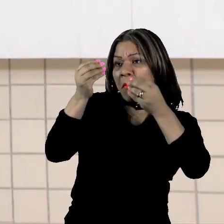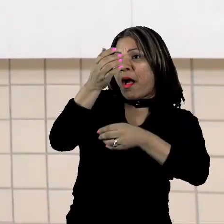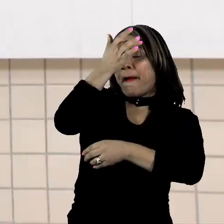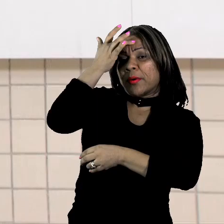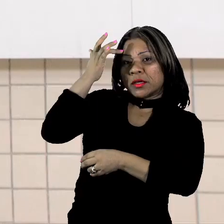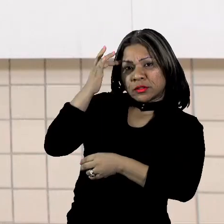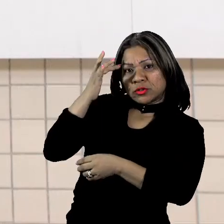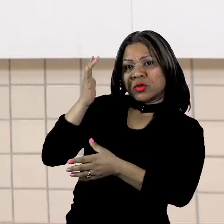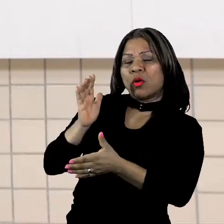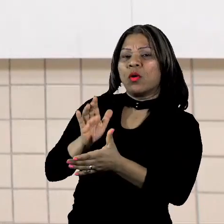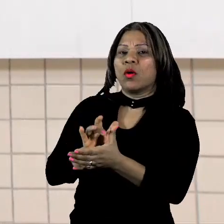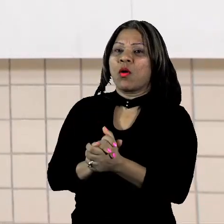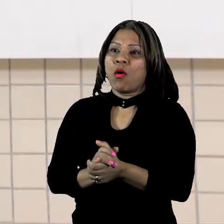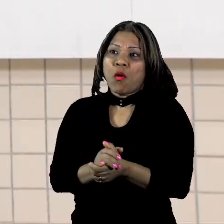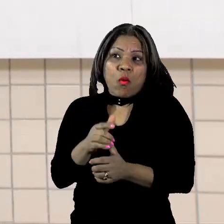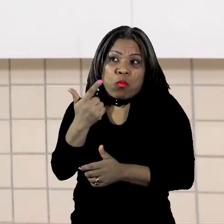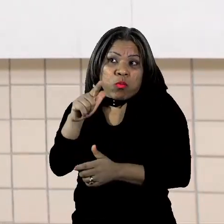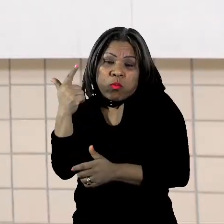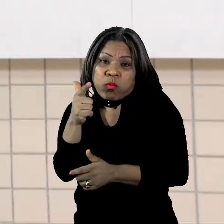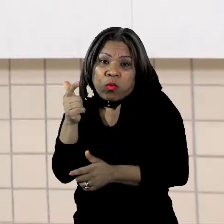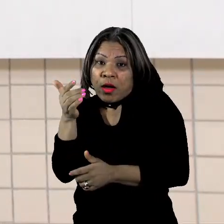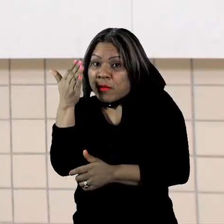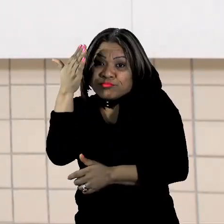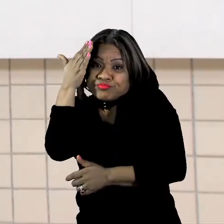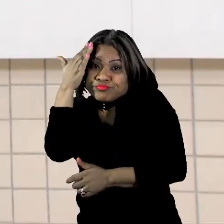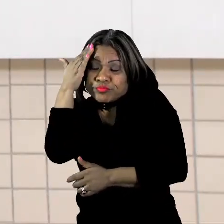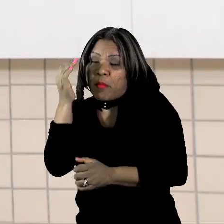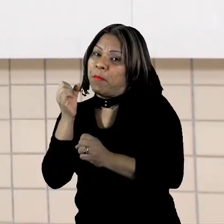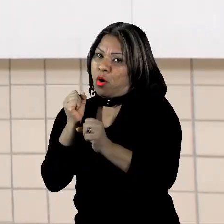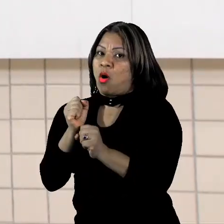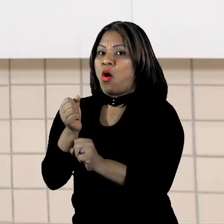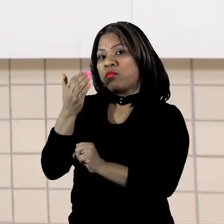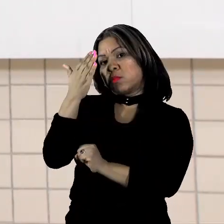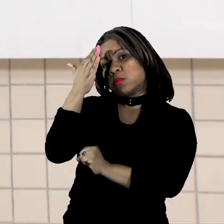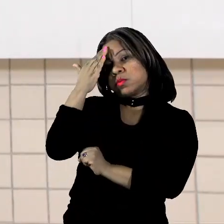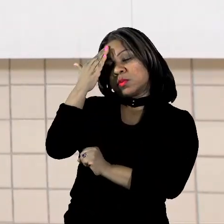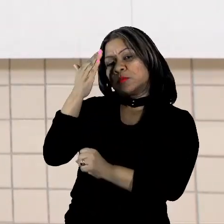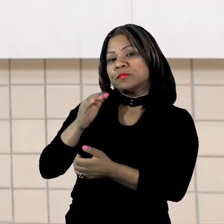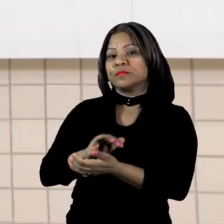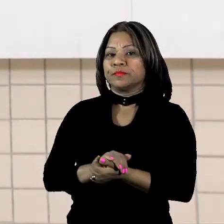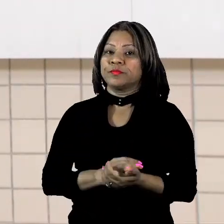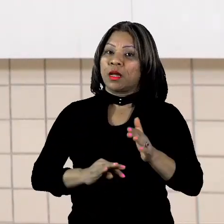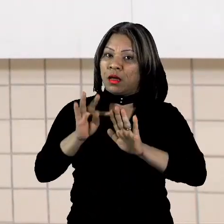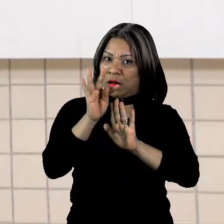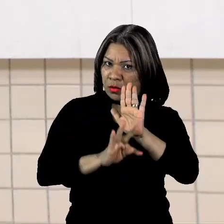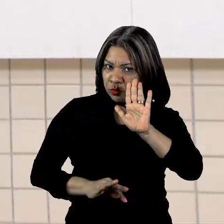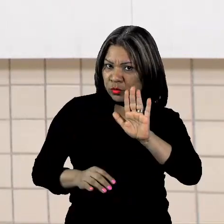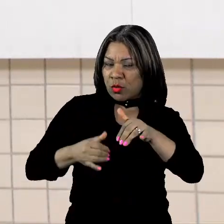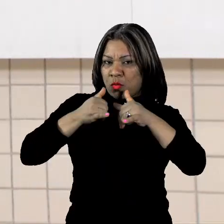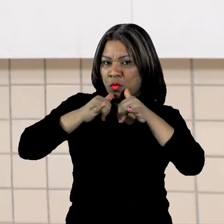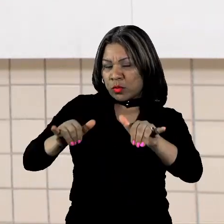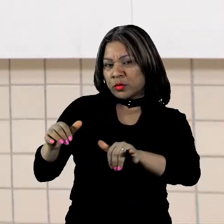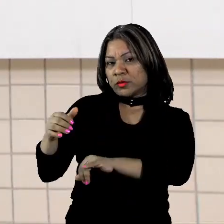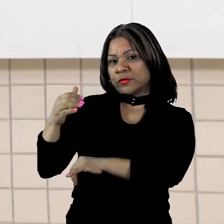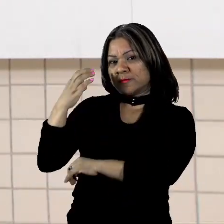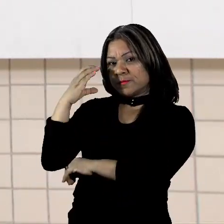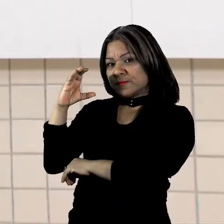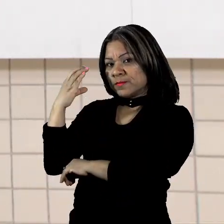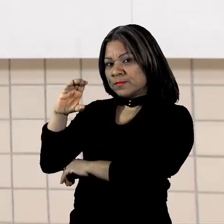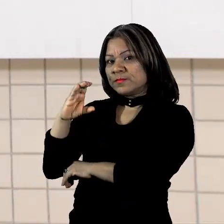que não têm muito entendimento, possam compreender. O texto de divulgação científico é um texto